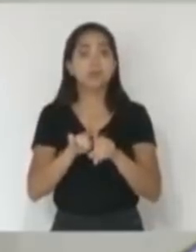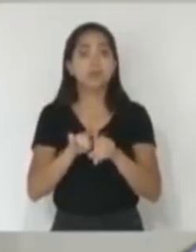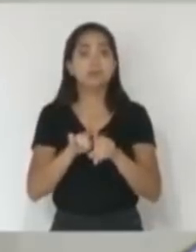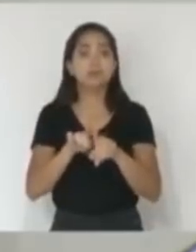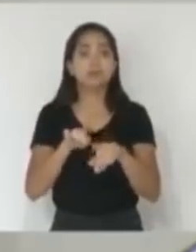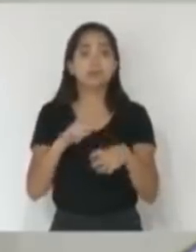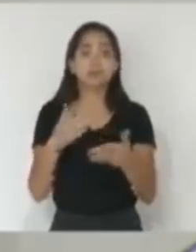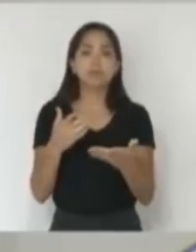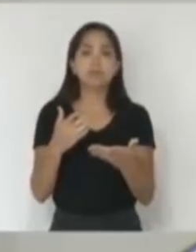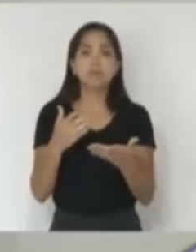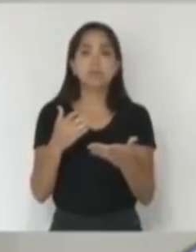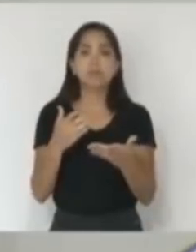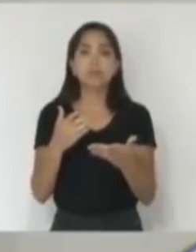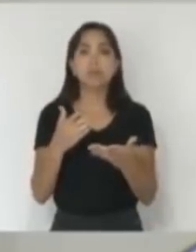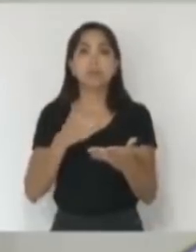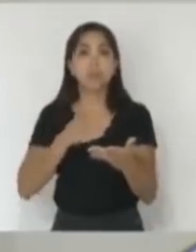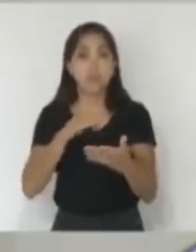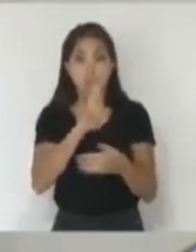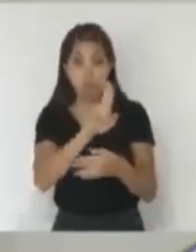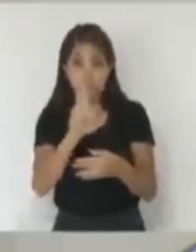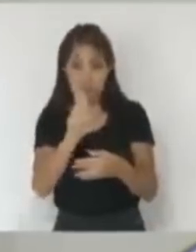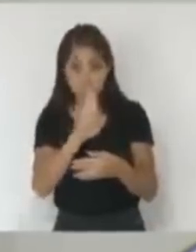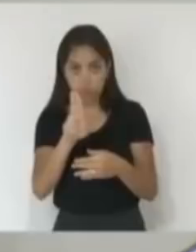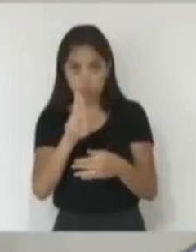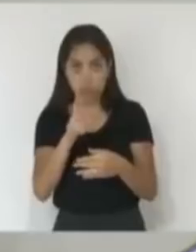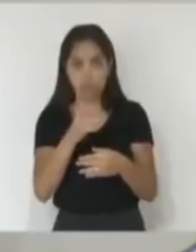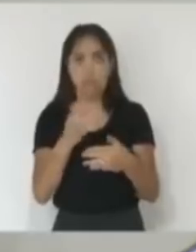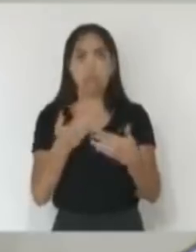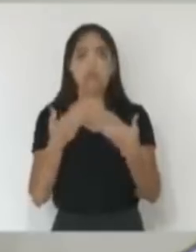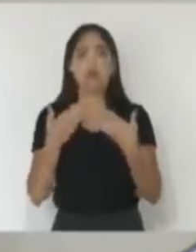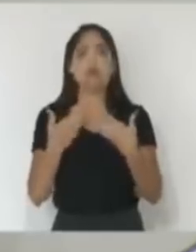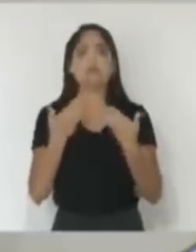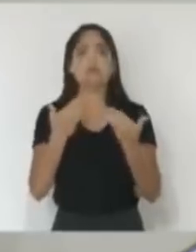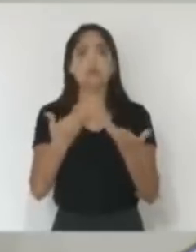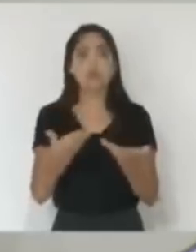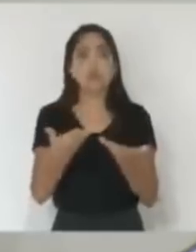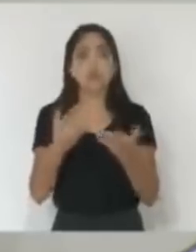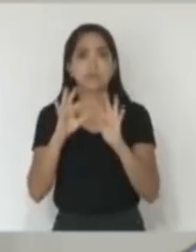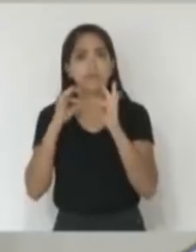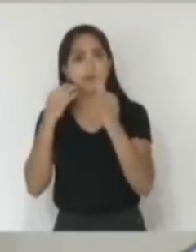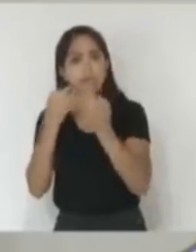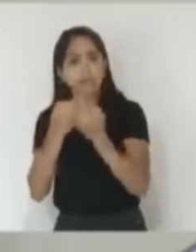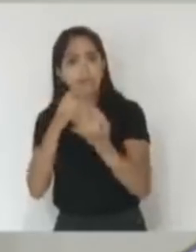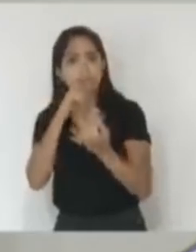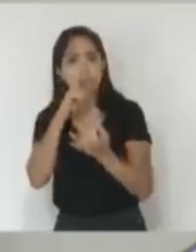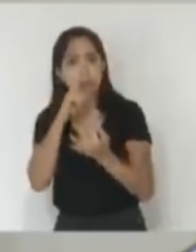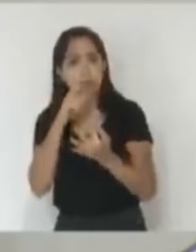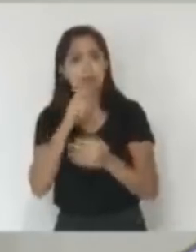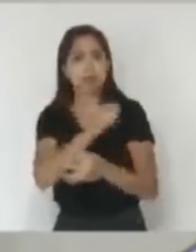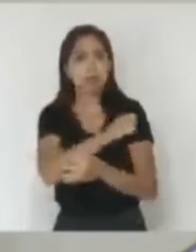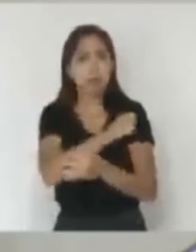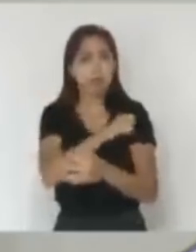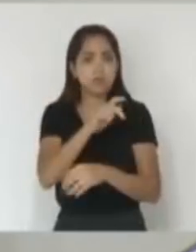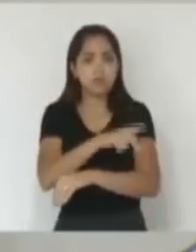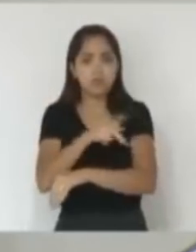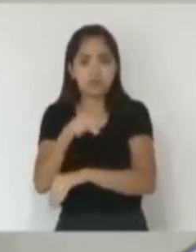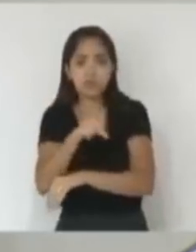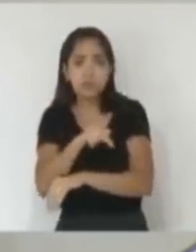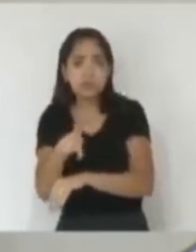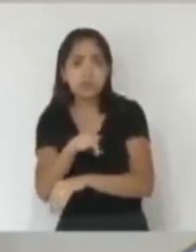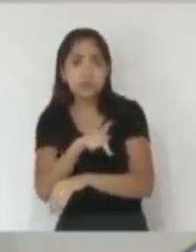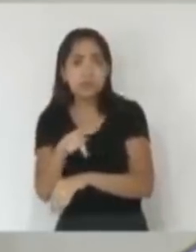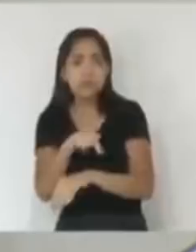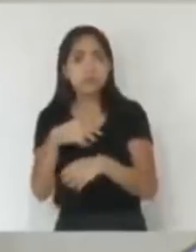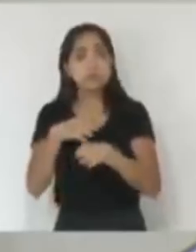para finalizar, colocar o meu nome à disposição de todos os pais, alunos e professores que sentirem seus direitos de